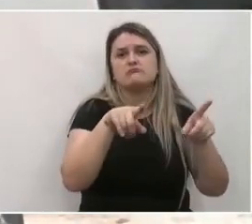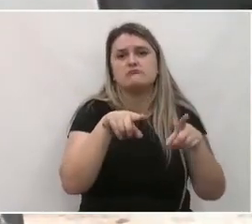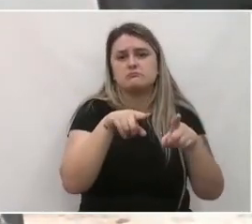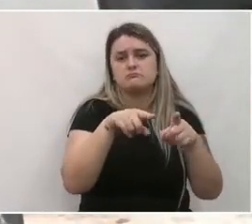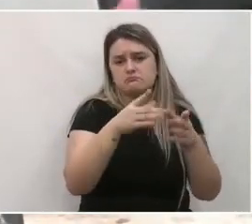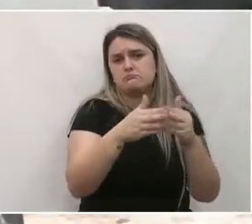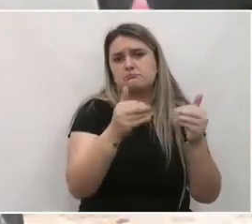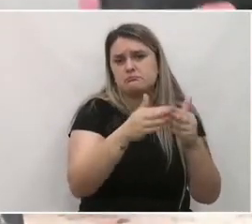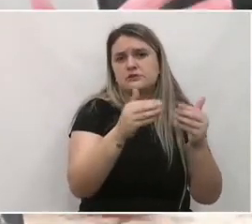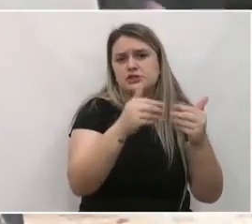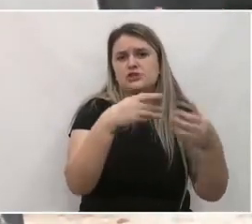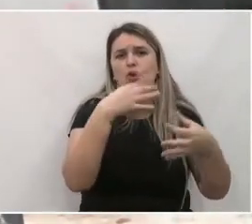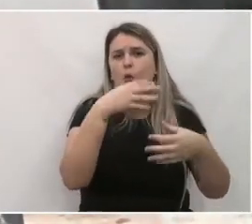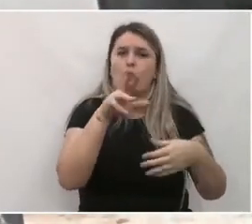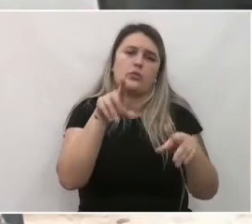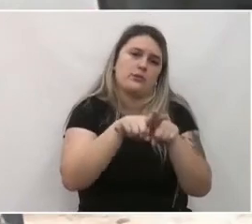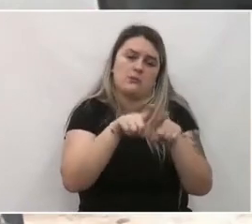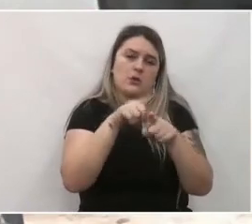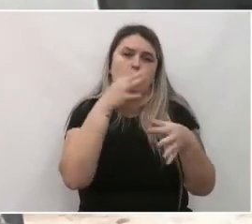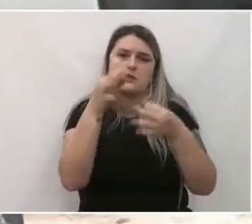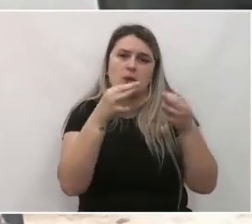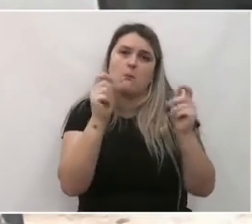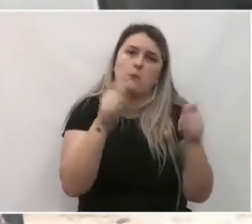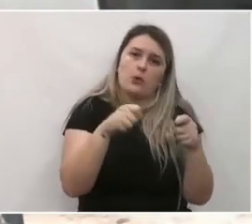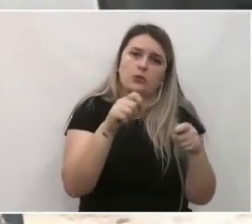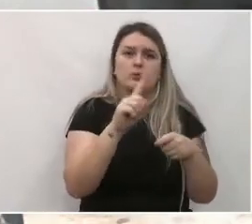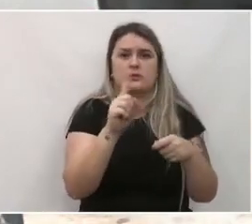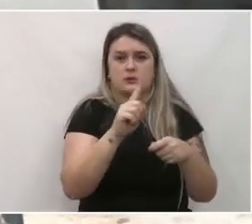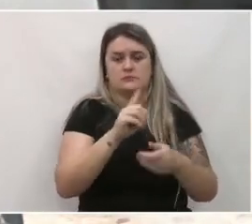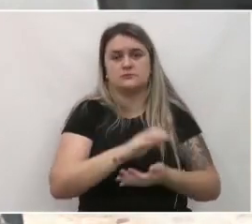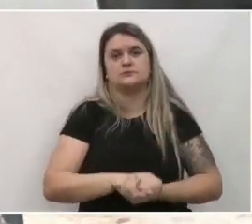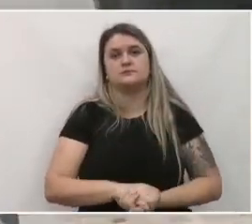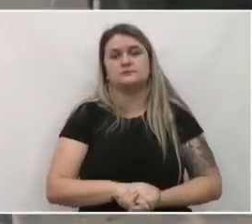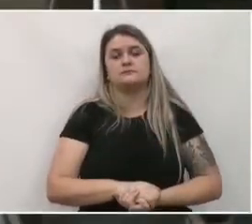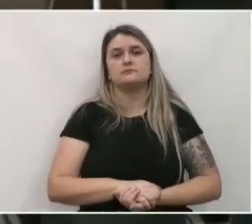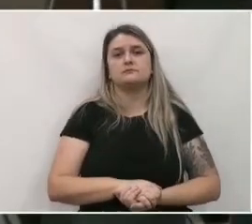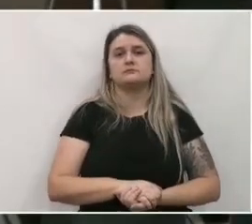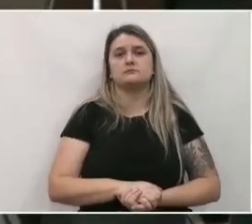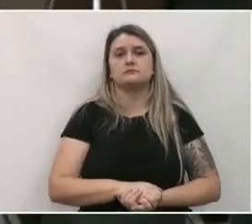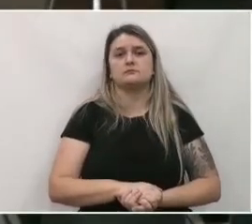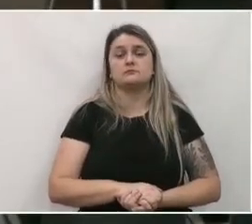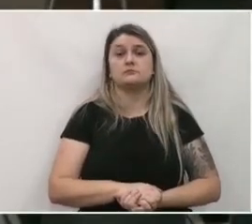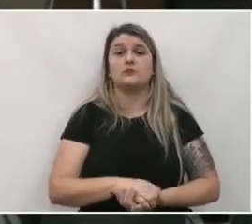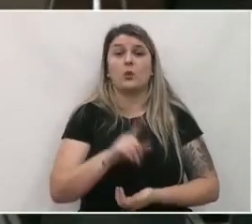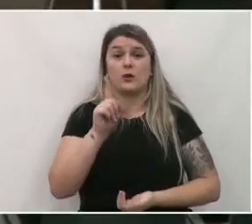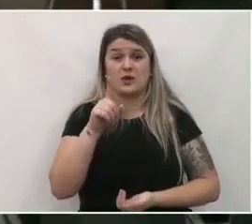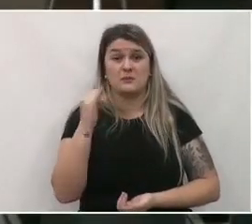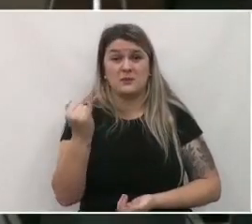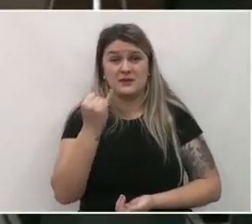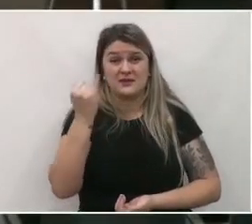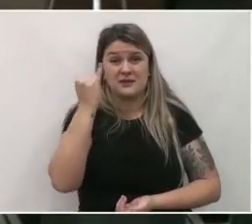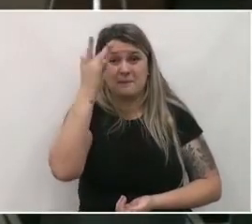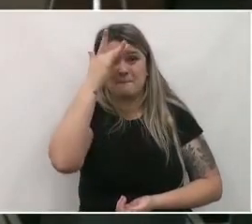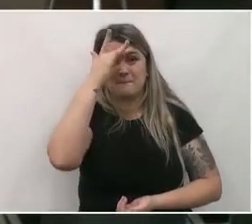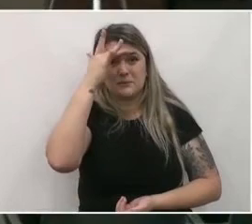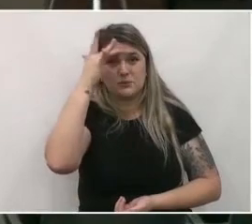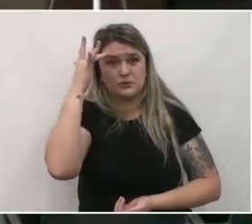que possa ser possível ou não. Certamente é importante que as pessoas não